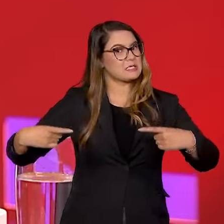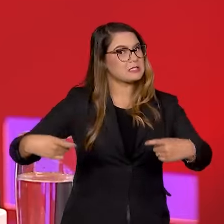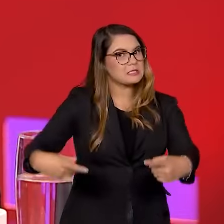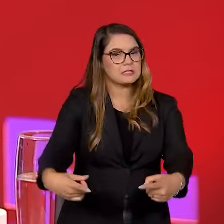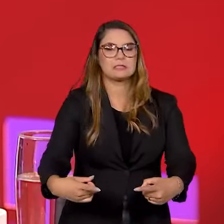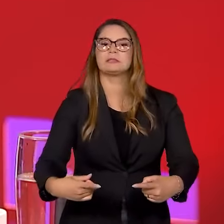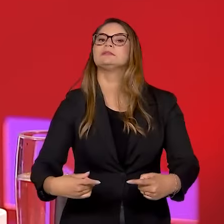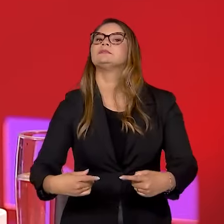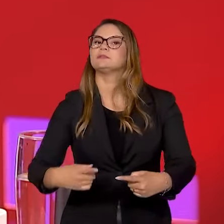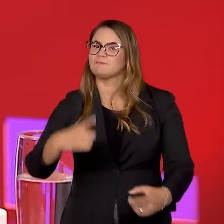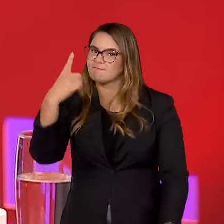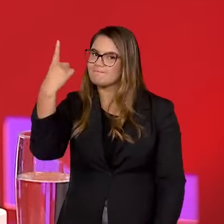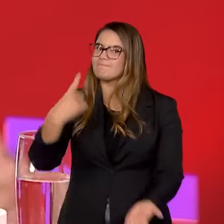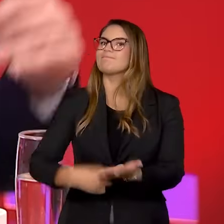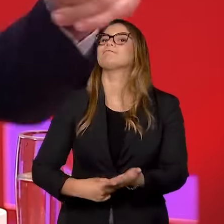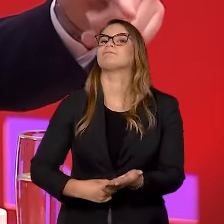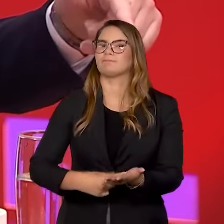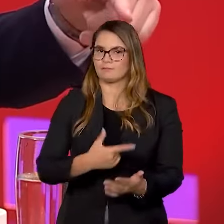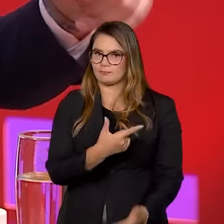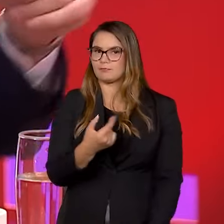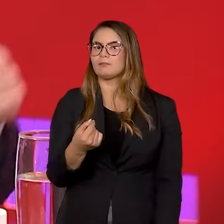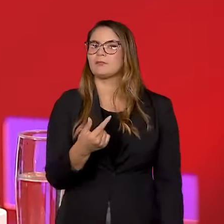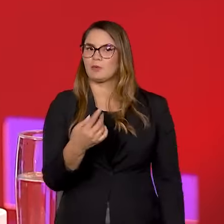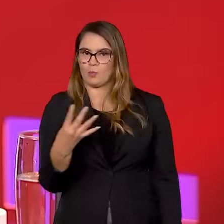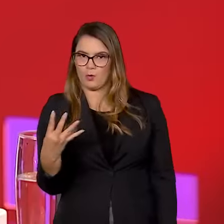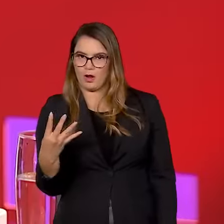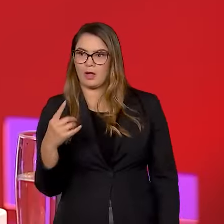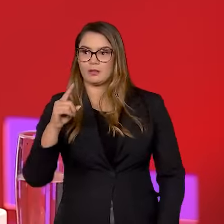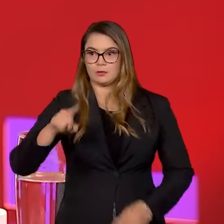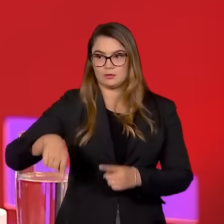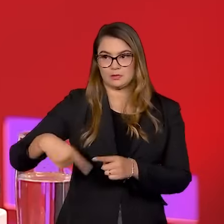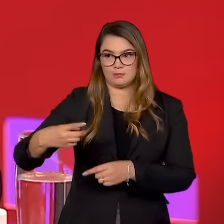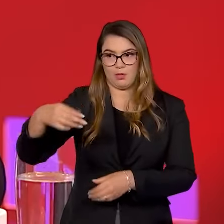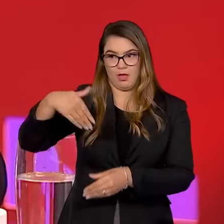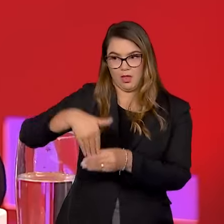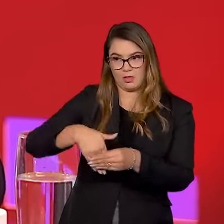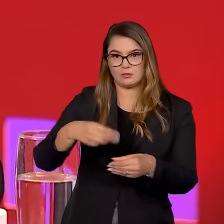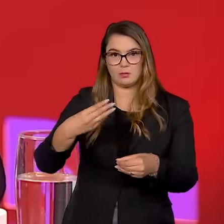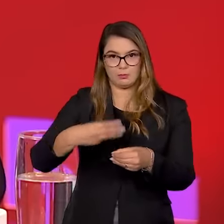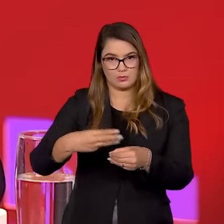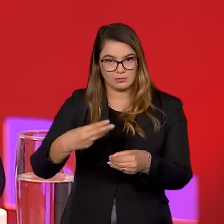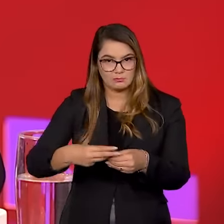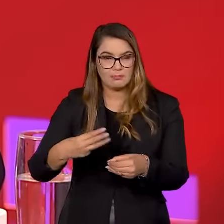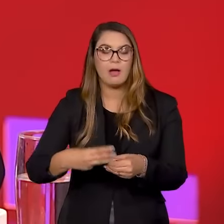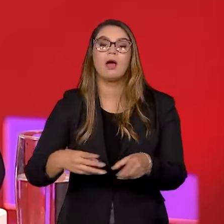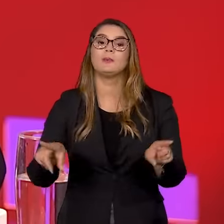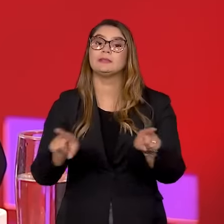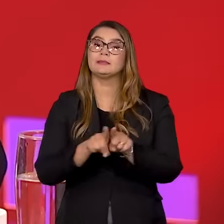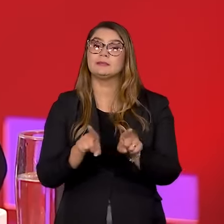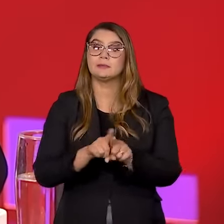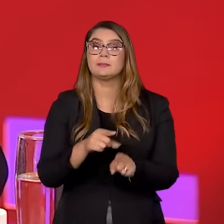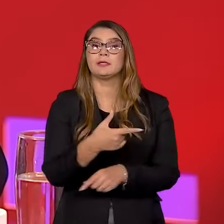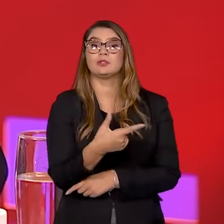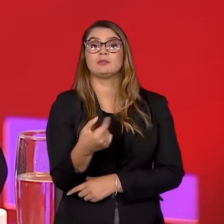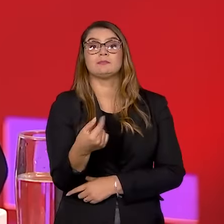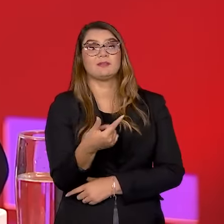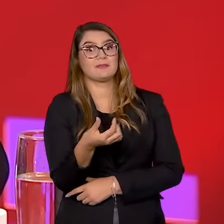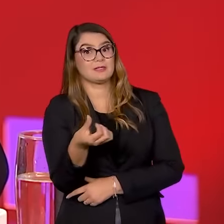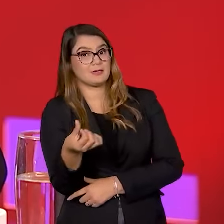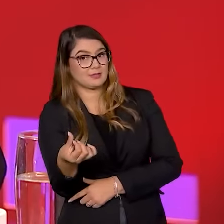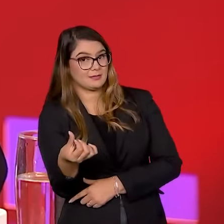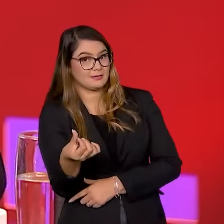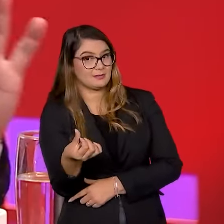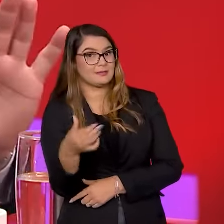guerra, enfim, que vai ser travada em 2024, nas próximas eleições municipais. Vai ser novamente travada em 2026.